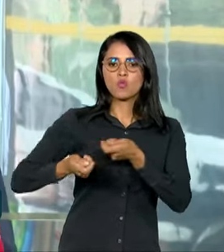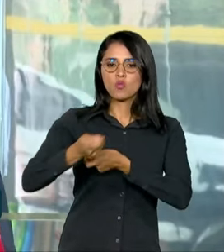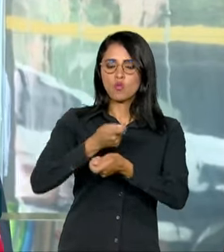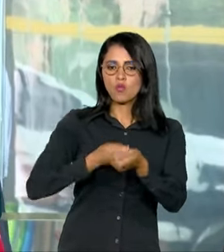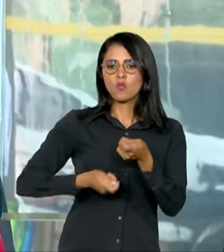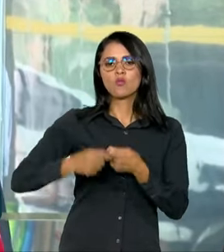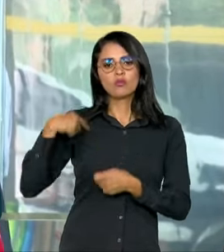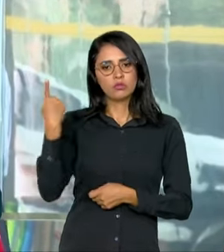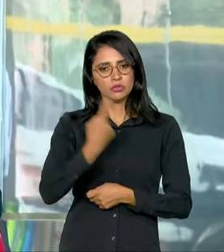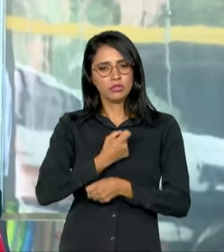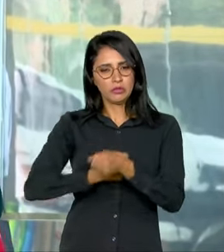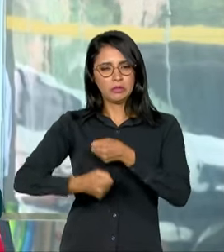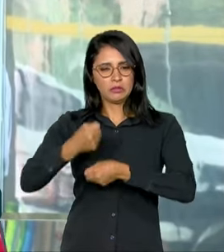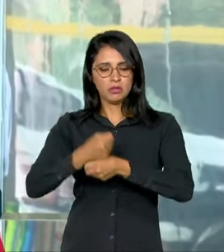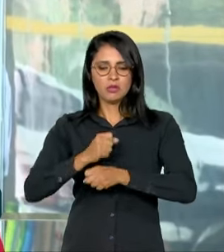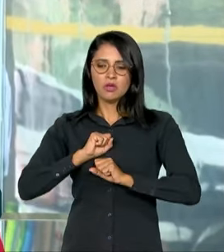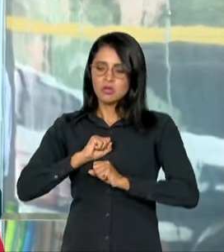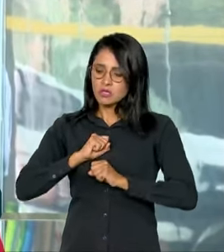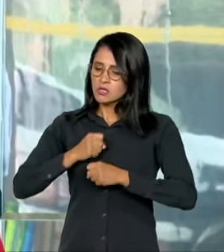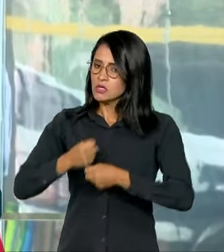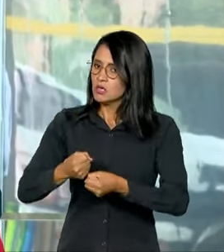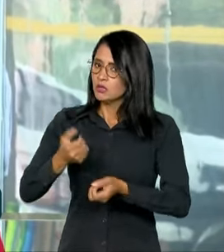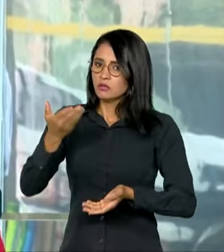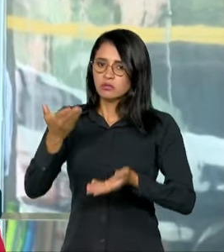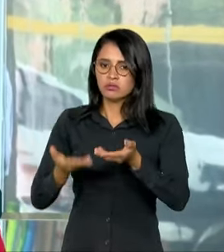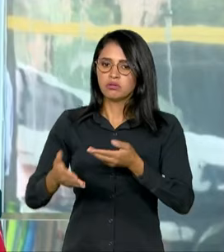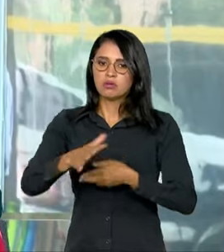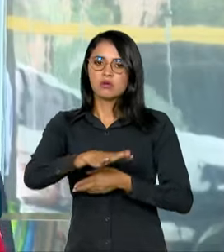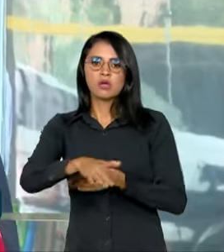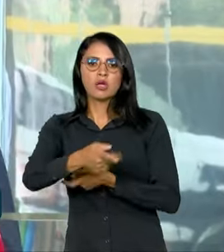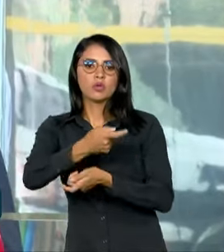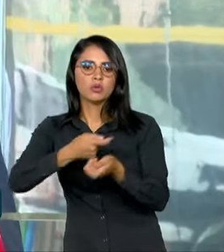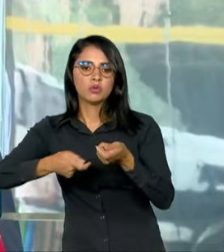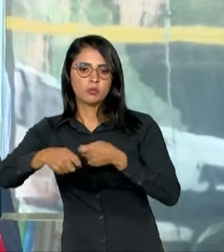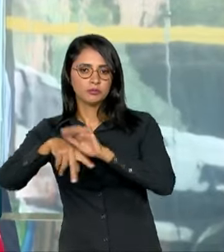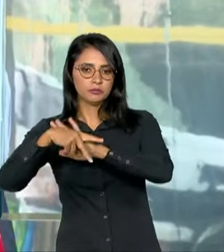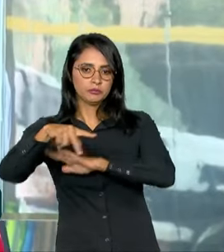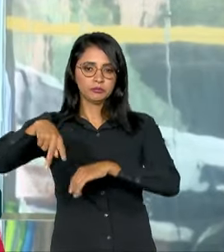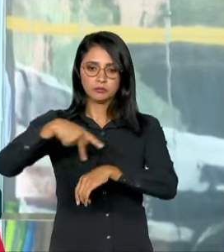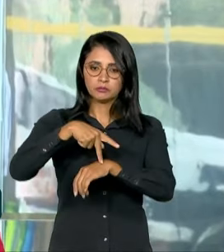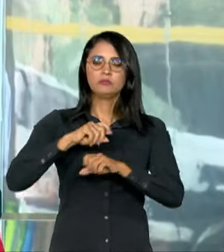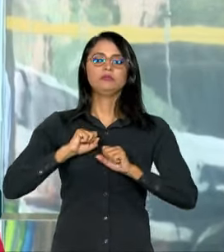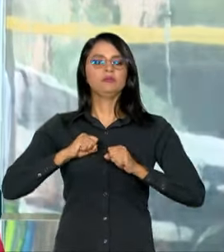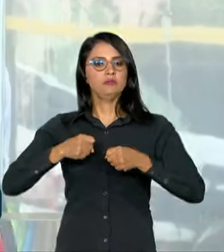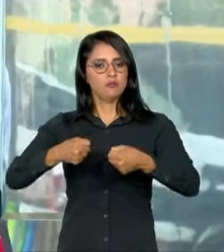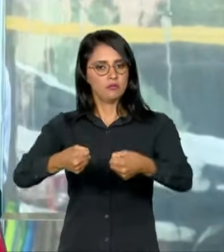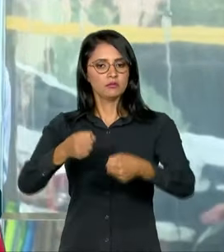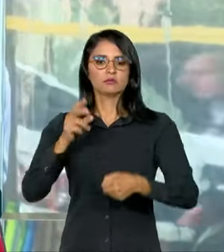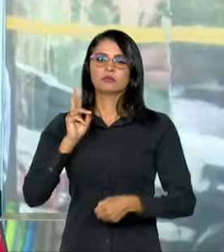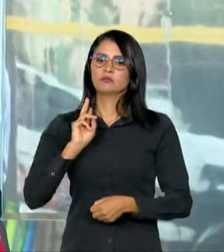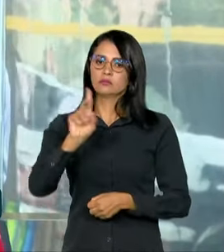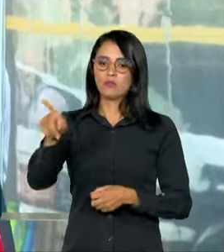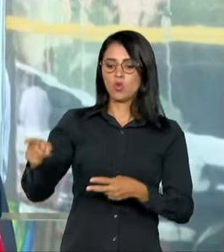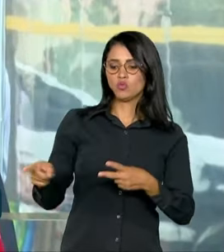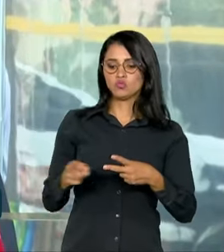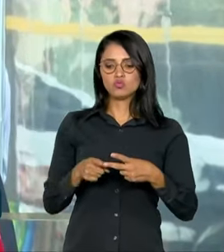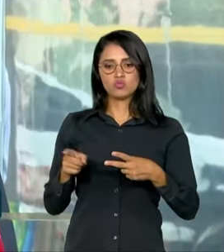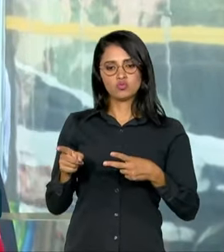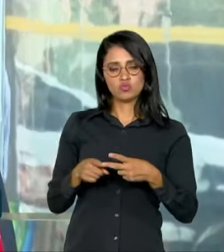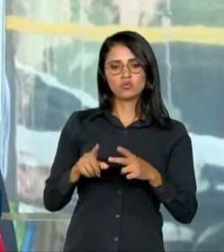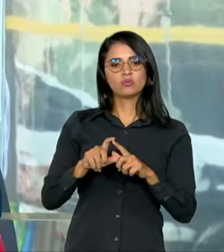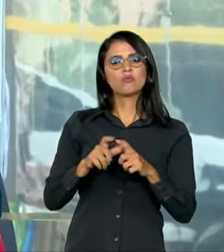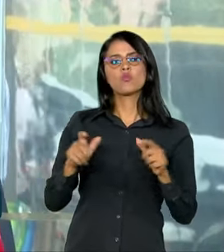fizemos um grande esforço no ano passado de reequilibrar o ambiente econômico no país. Esse esforço continuará. Um segundo eixo,